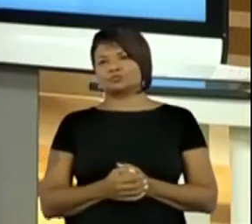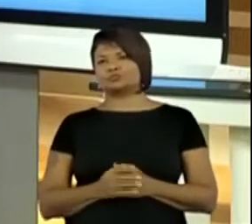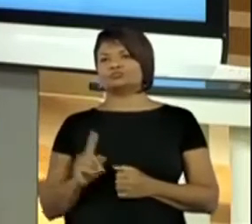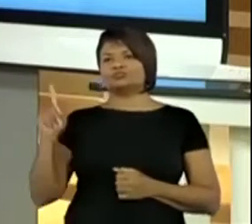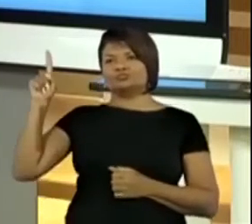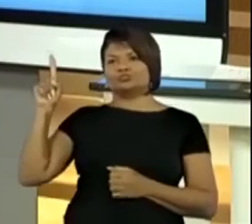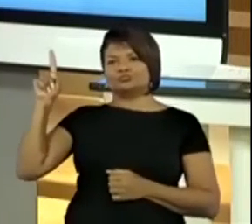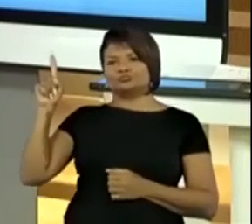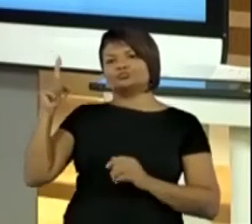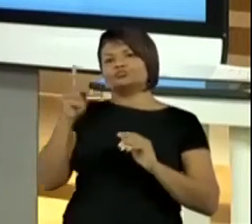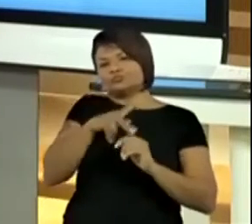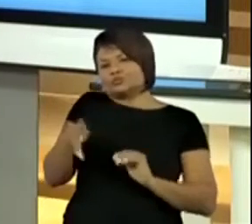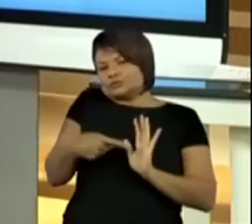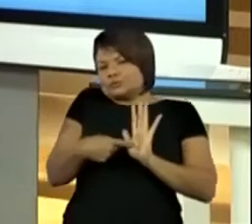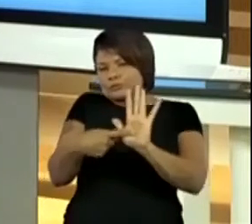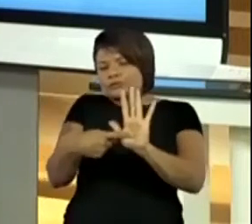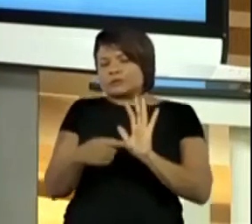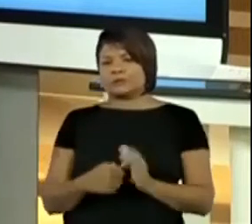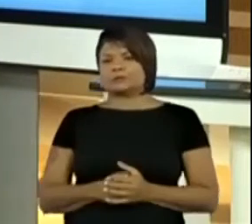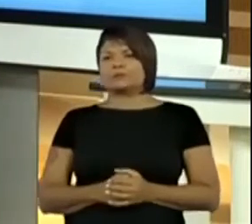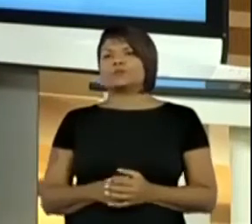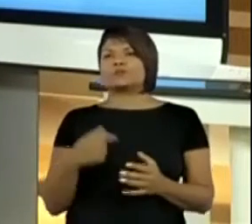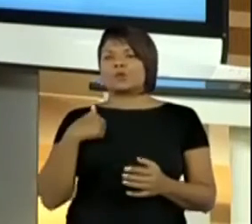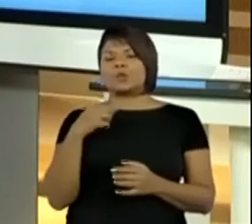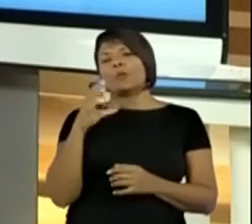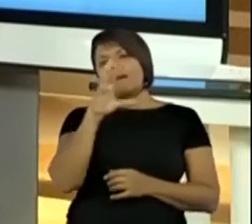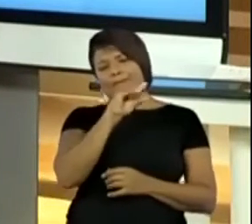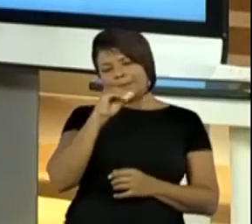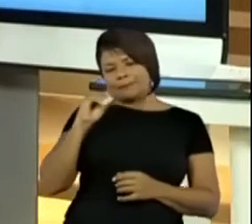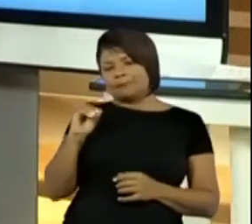Então, vamos lá. Desloquei ela para cá.